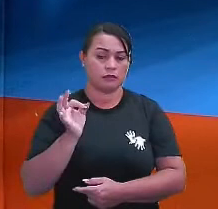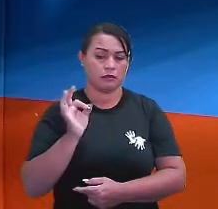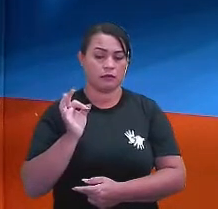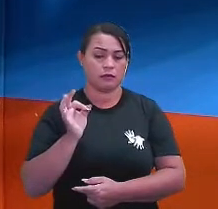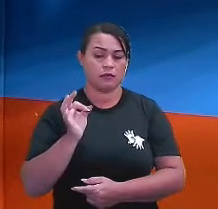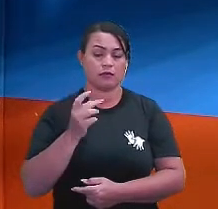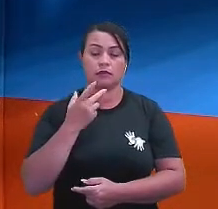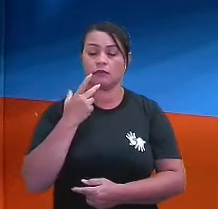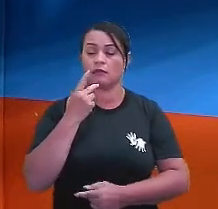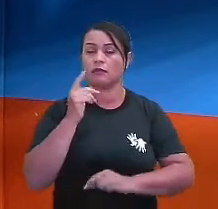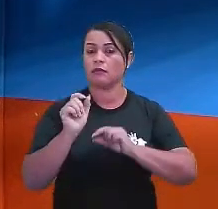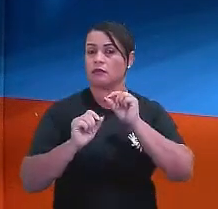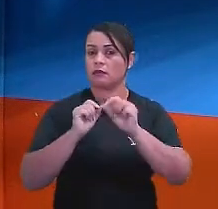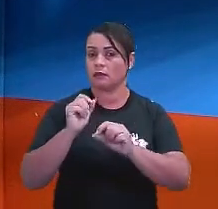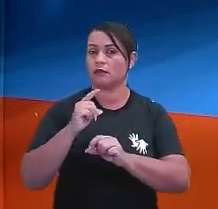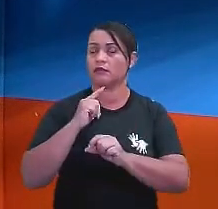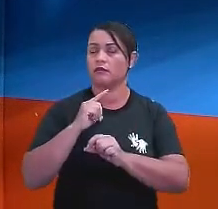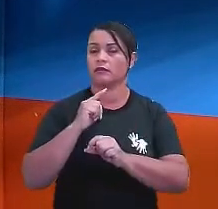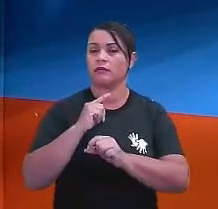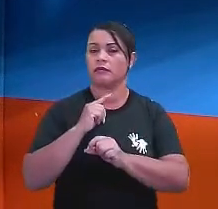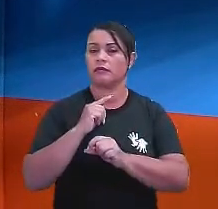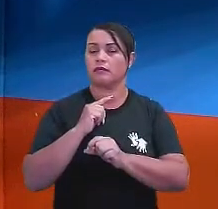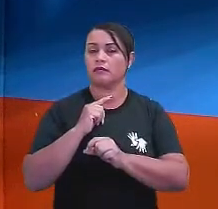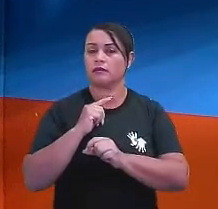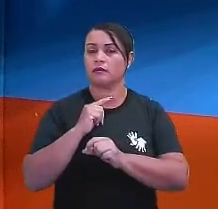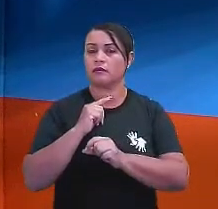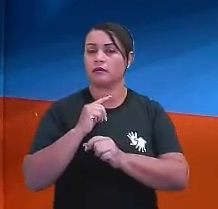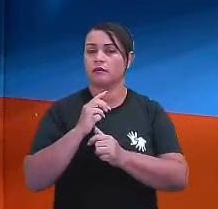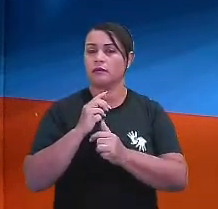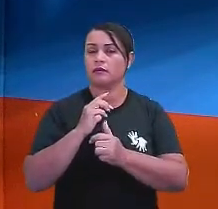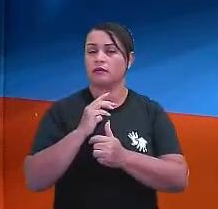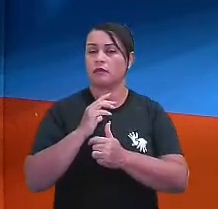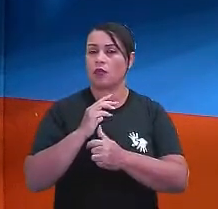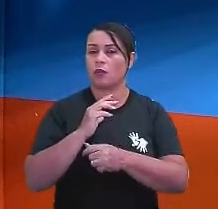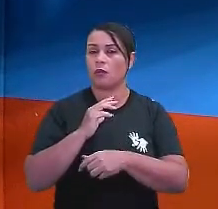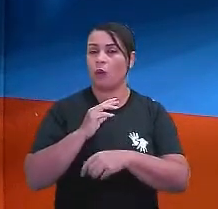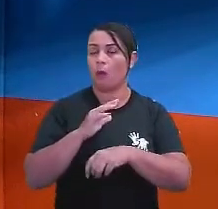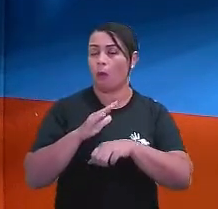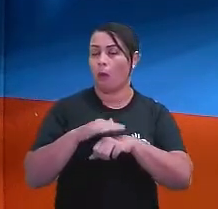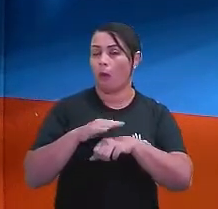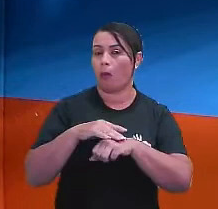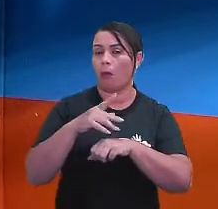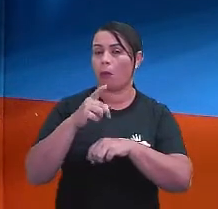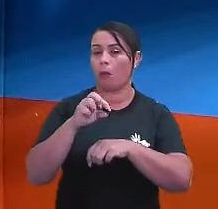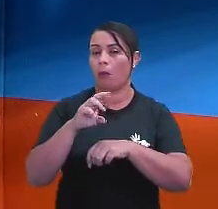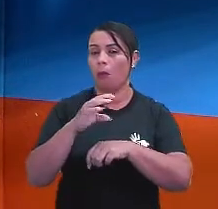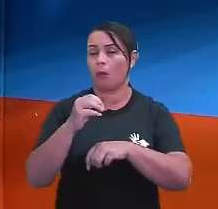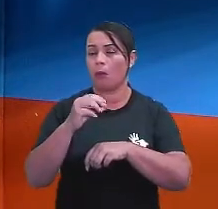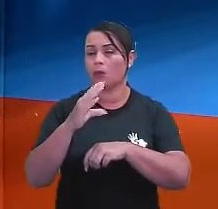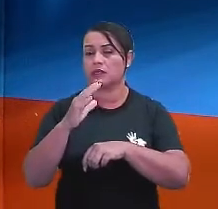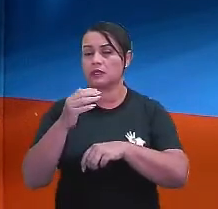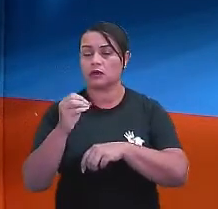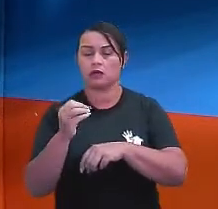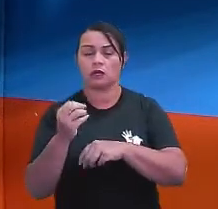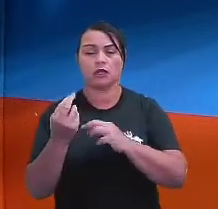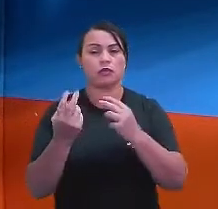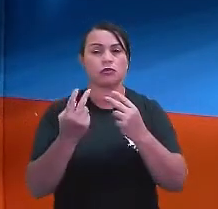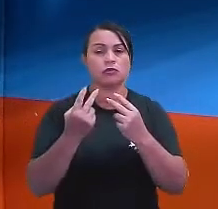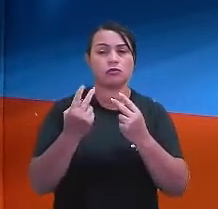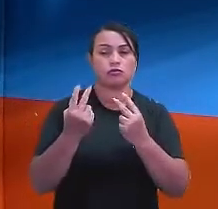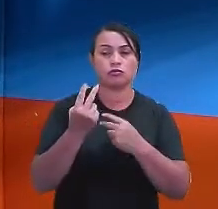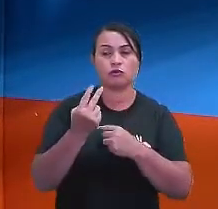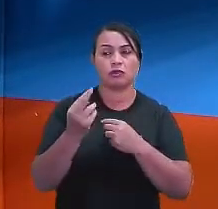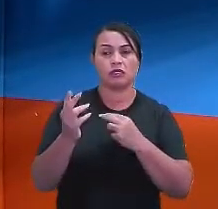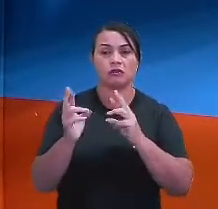E ele diz aí que há uma proporção em relação a esses dois valores, tá?